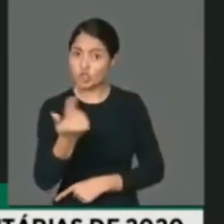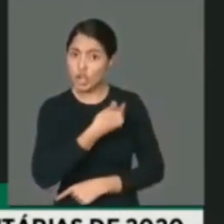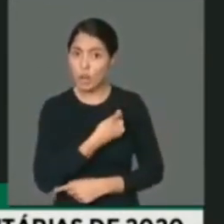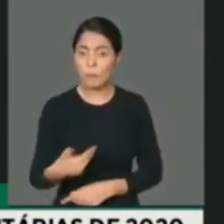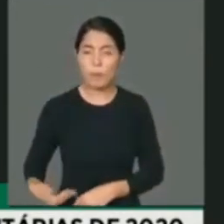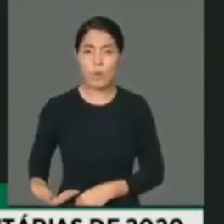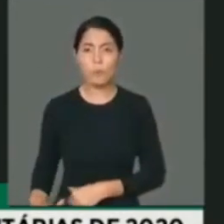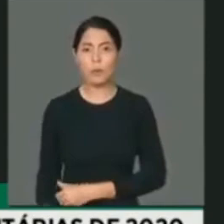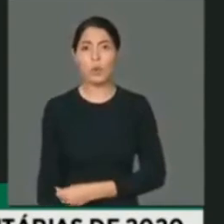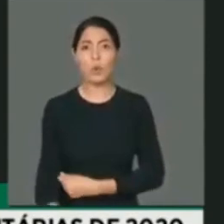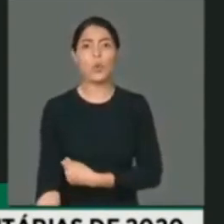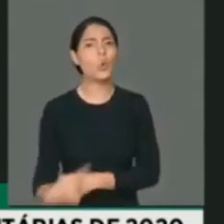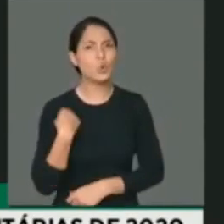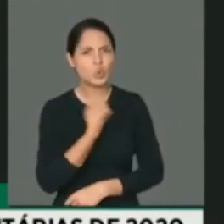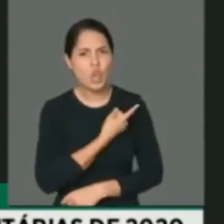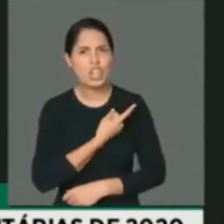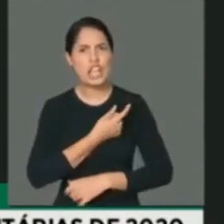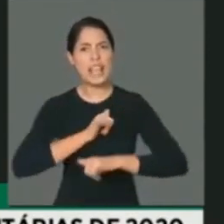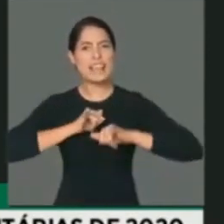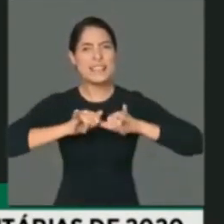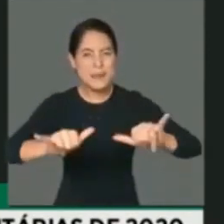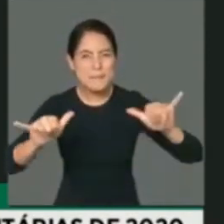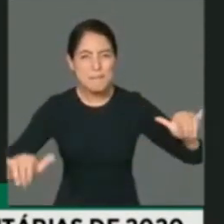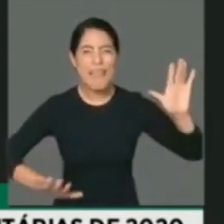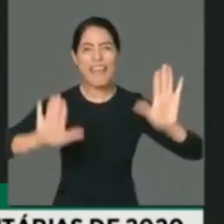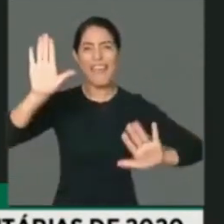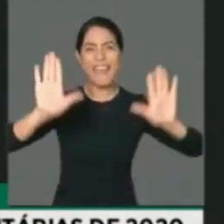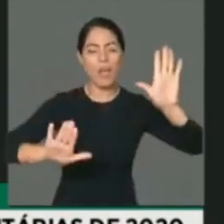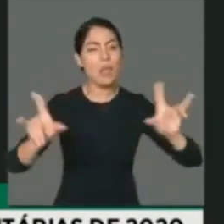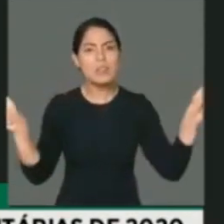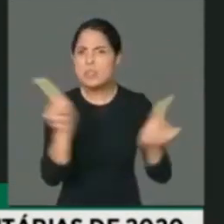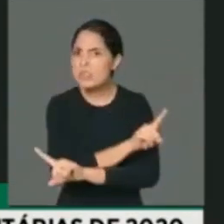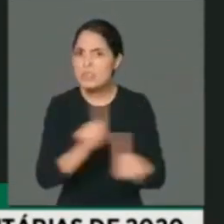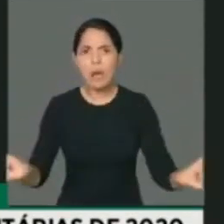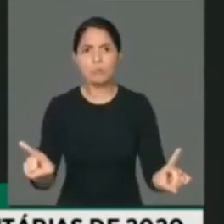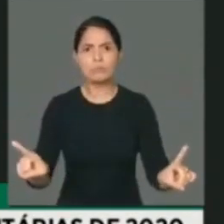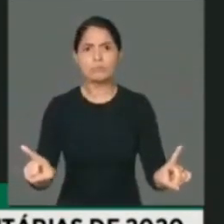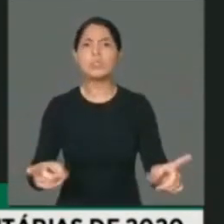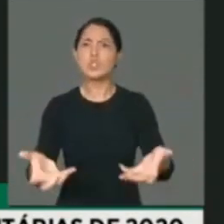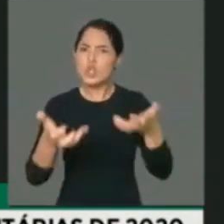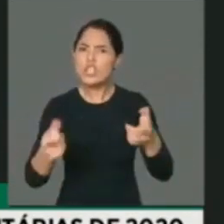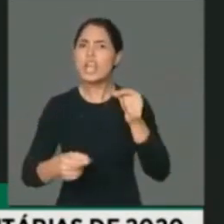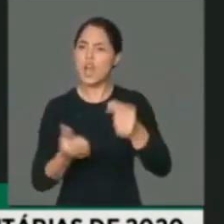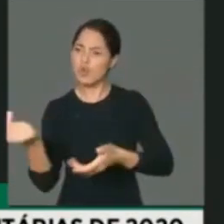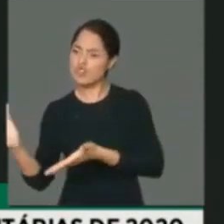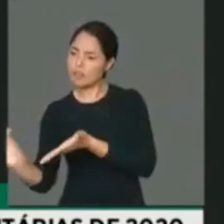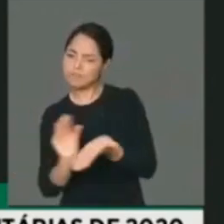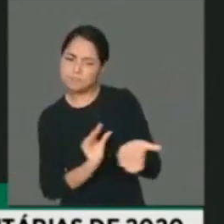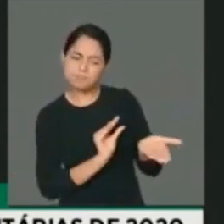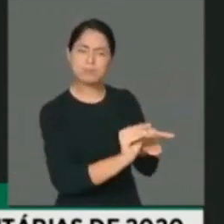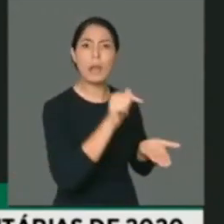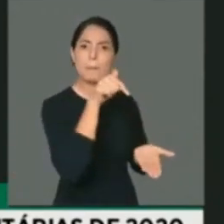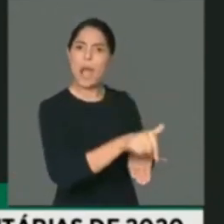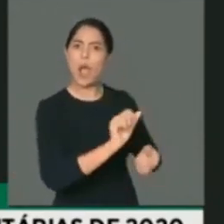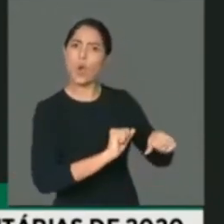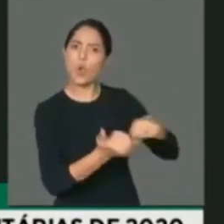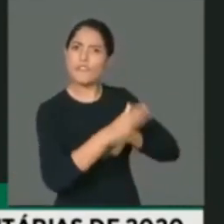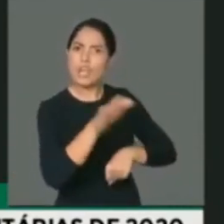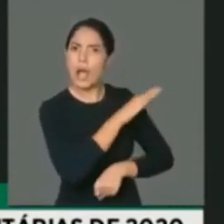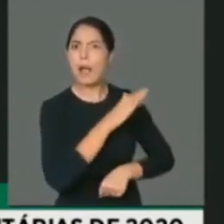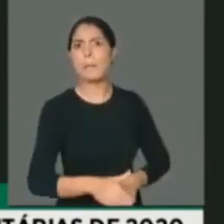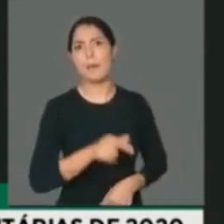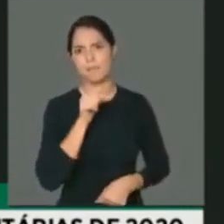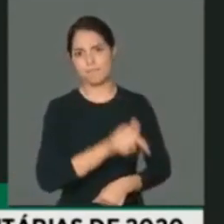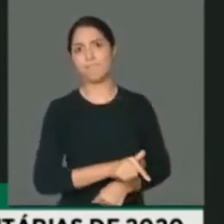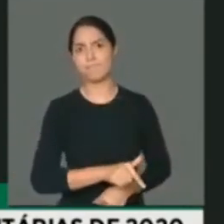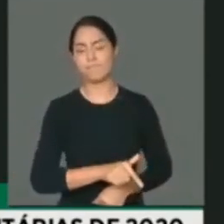sejam utilizados para fazer campanha e sim para combater o coronavírus. Se todos devemos nos unir, se devemos portar